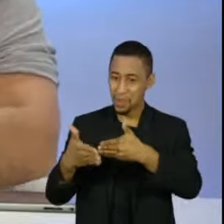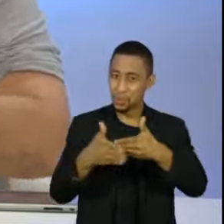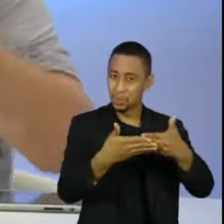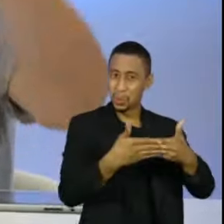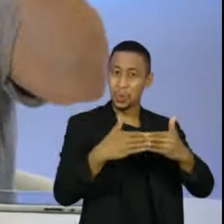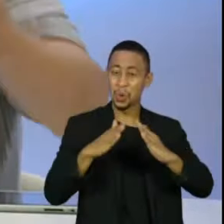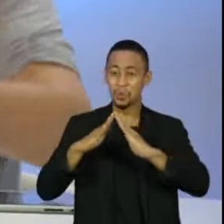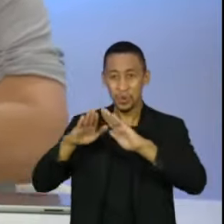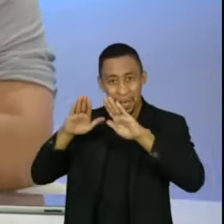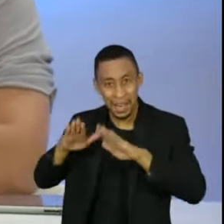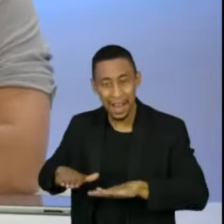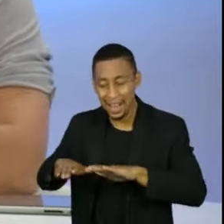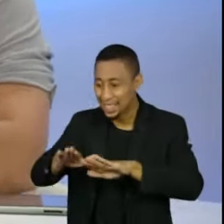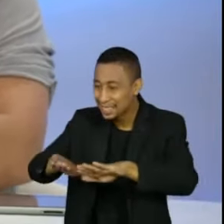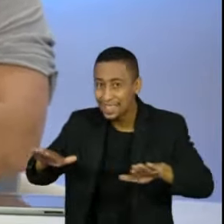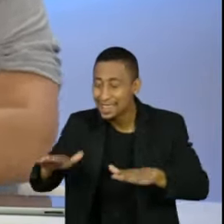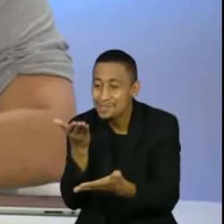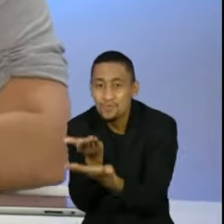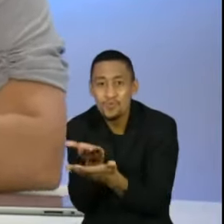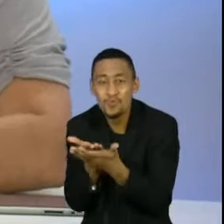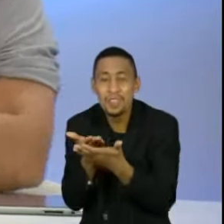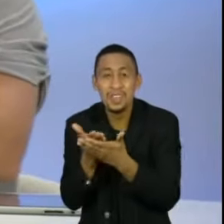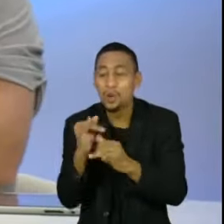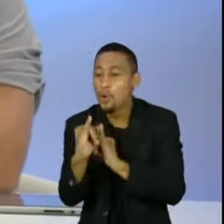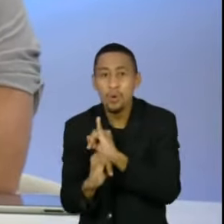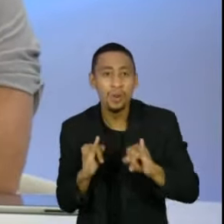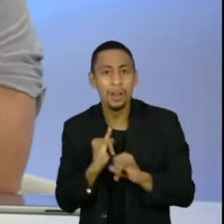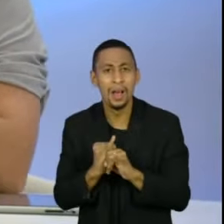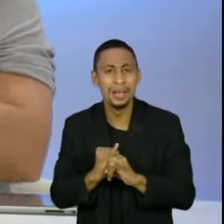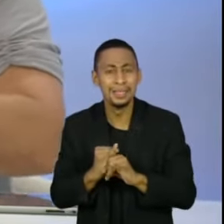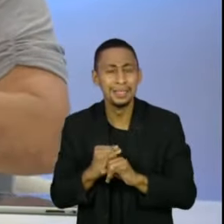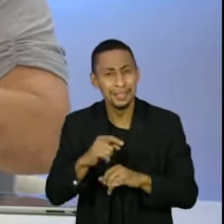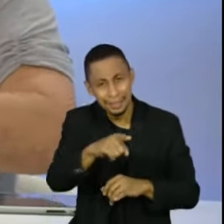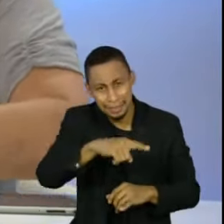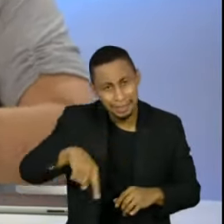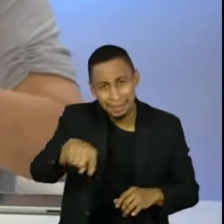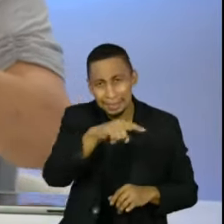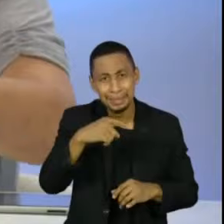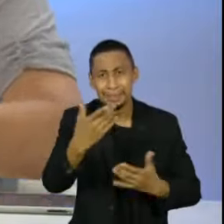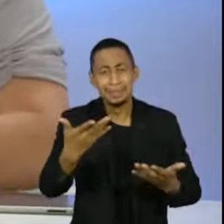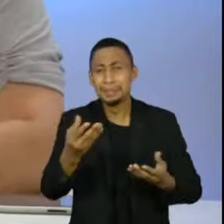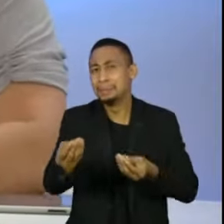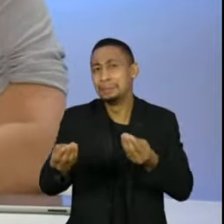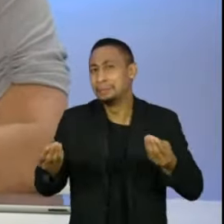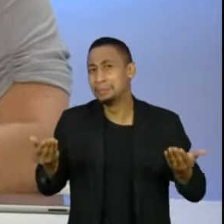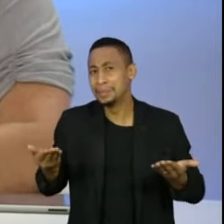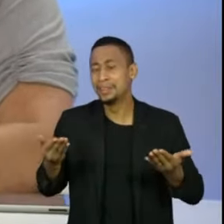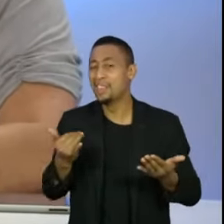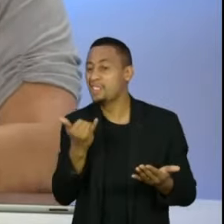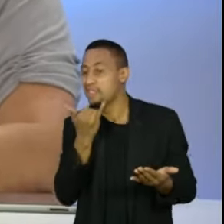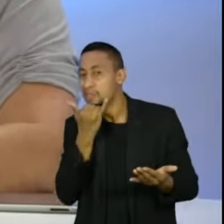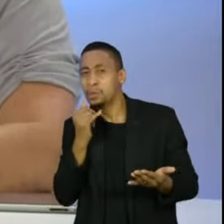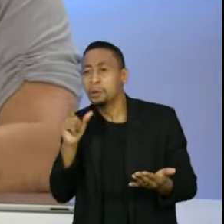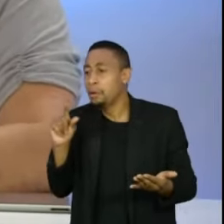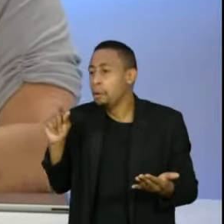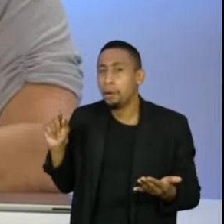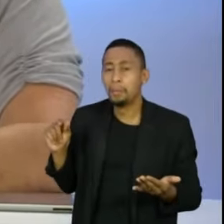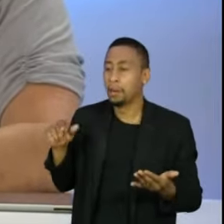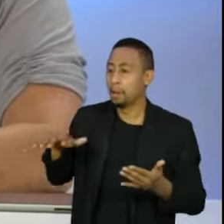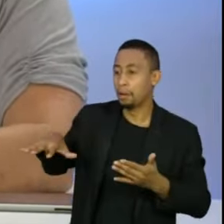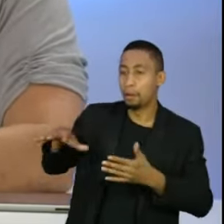sessões virtuais, o Supremo fez sessões virtuais, quer dizer, isso não pode ser um subterfúgio ou uma desculpa para que o